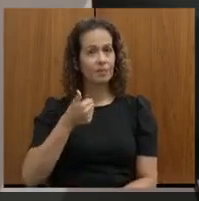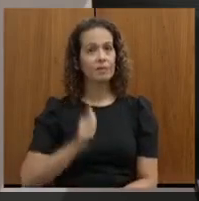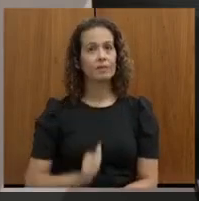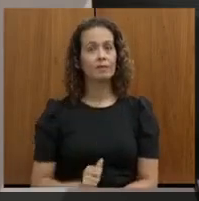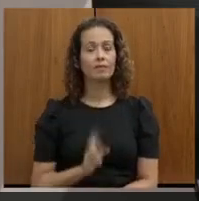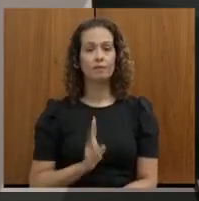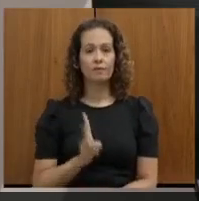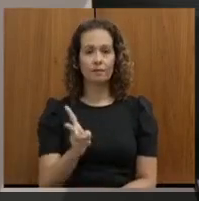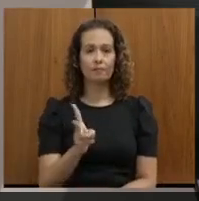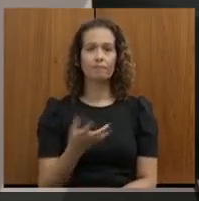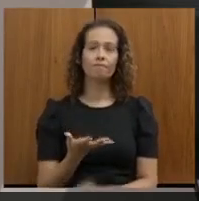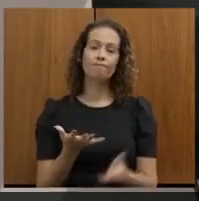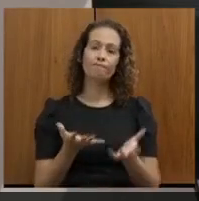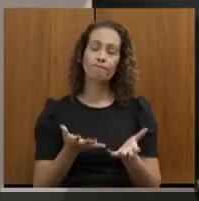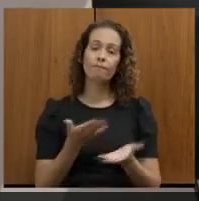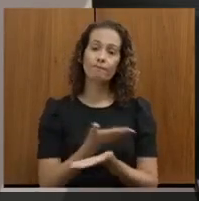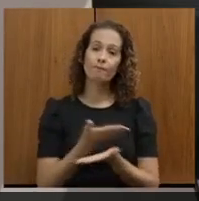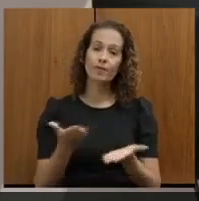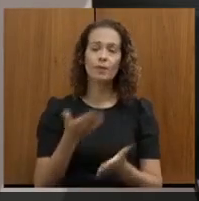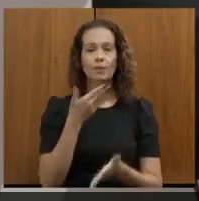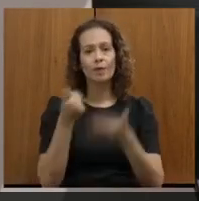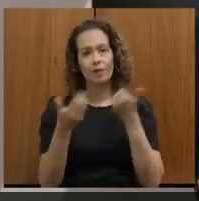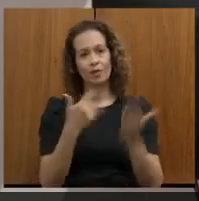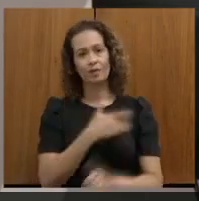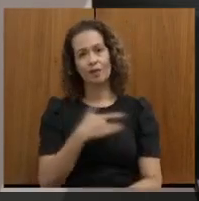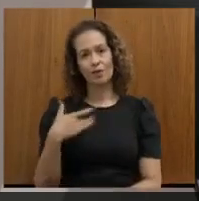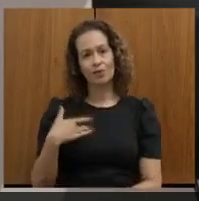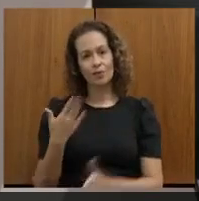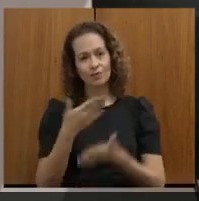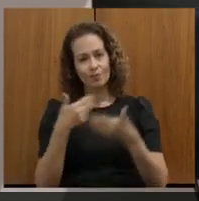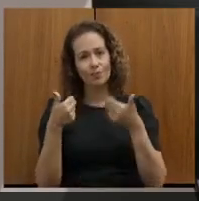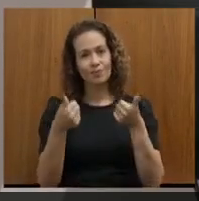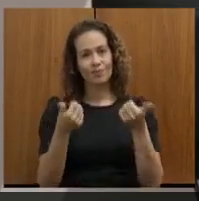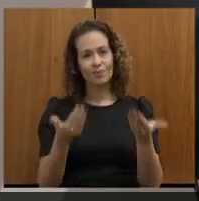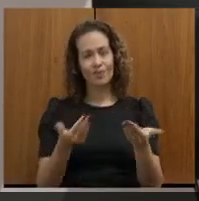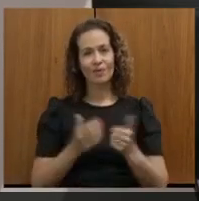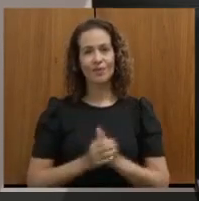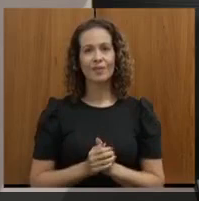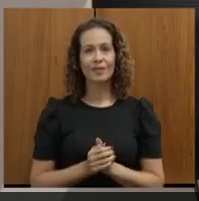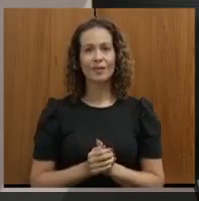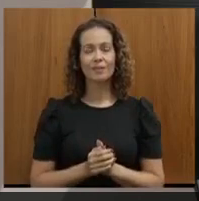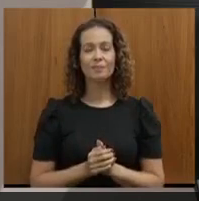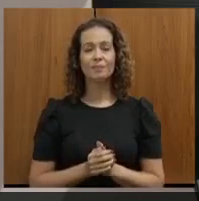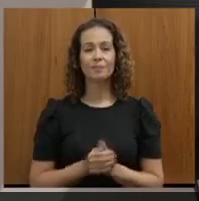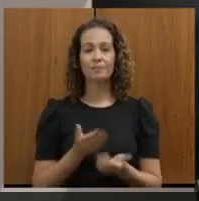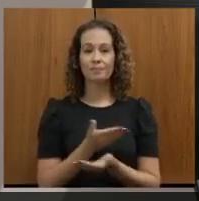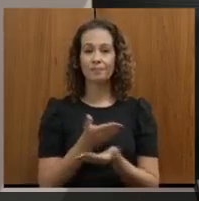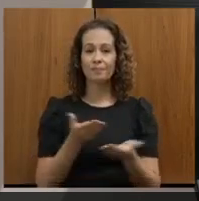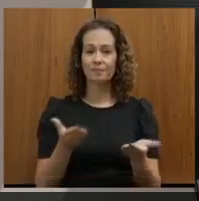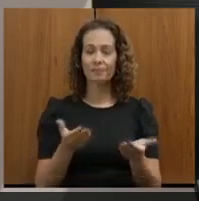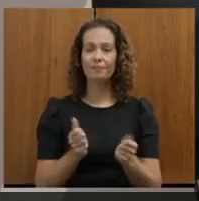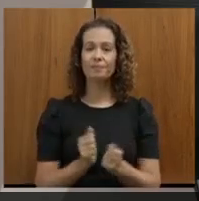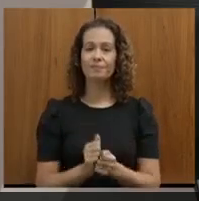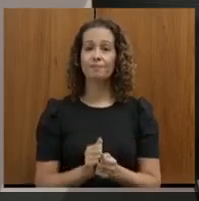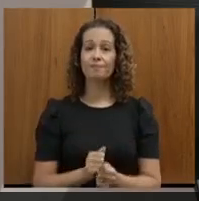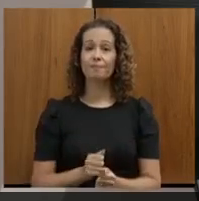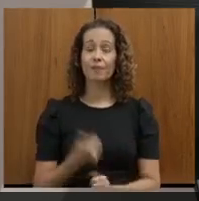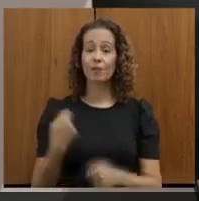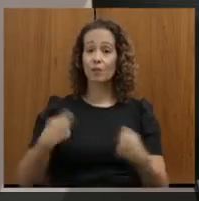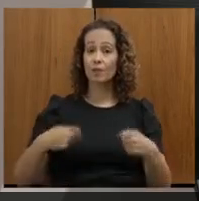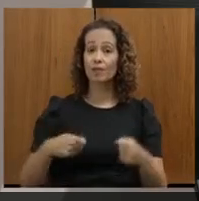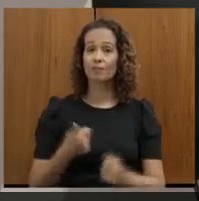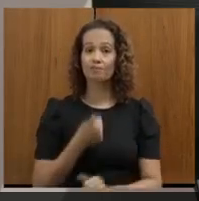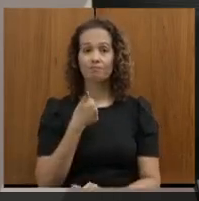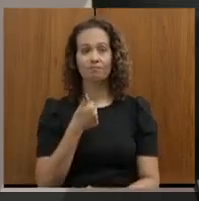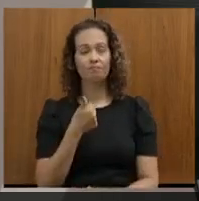continuar te desejando melhoras, saúde, precisa muito de vossa excelência em condições mesmo. E até